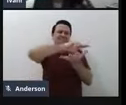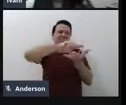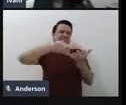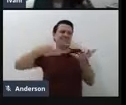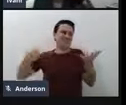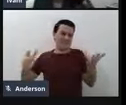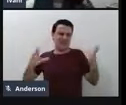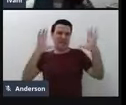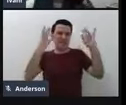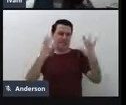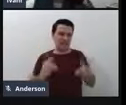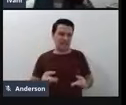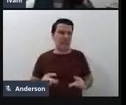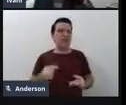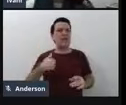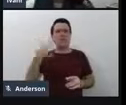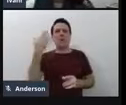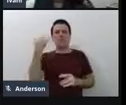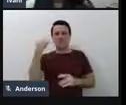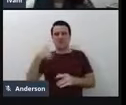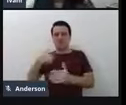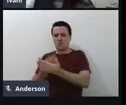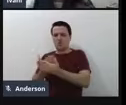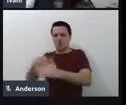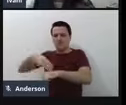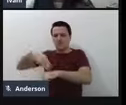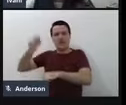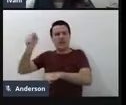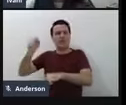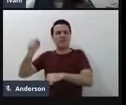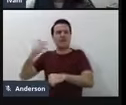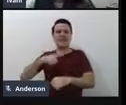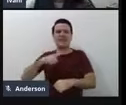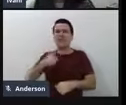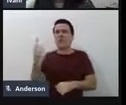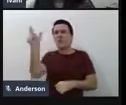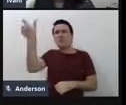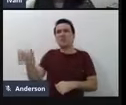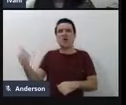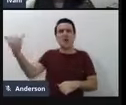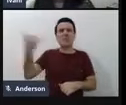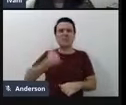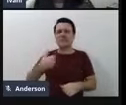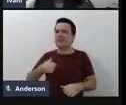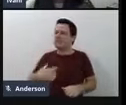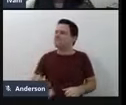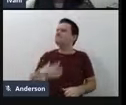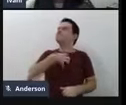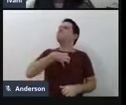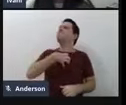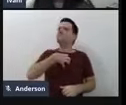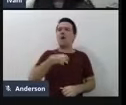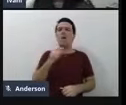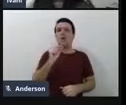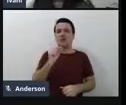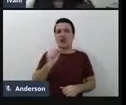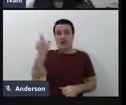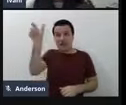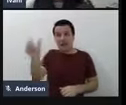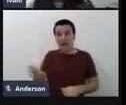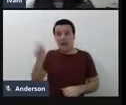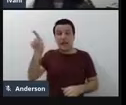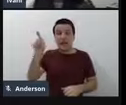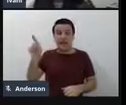quando, ainda quando eu fazia mestrado, já há alguns anos, eu escutei uma coisa de uma pessoa que me marcou muito, assim, quando tudo